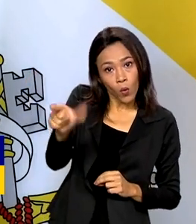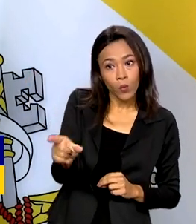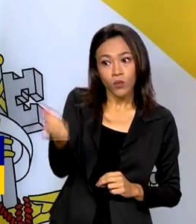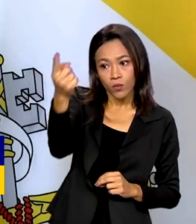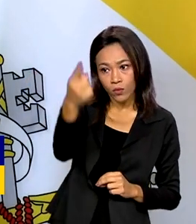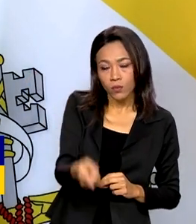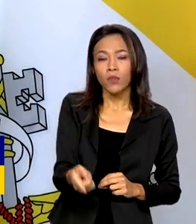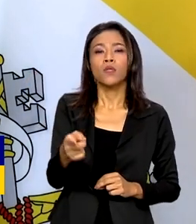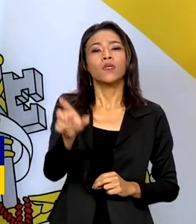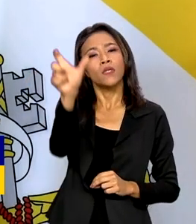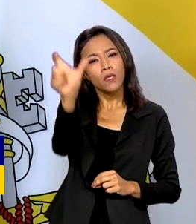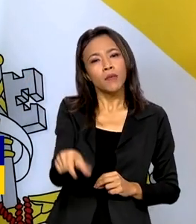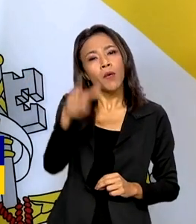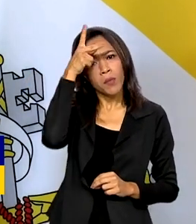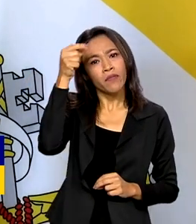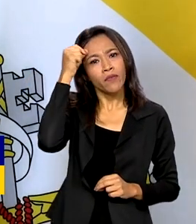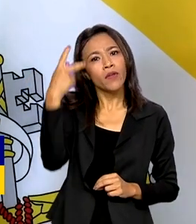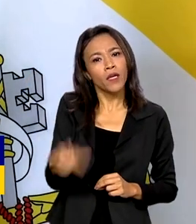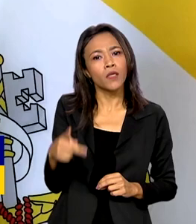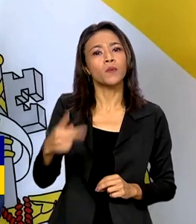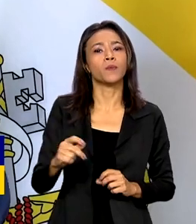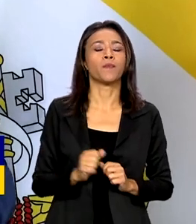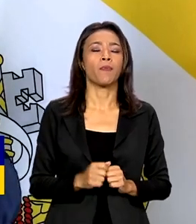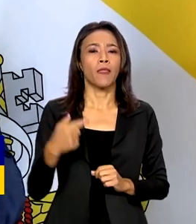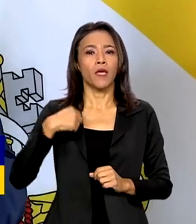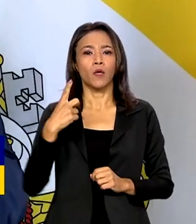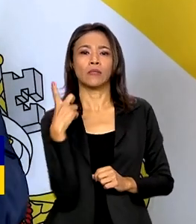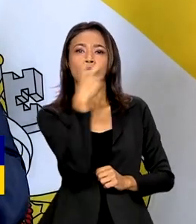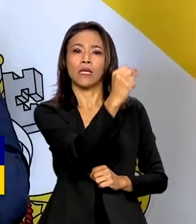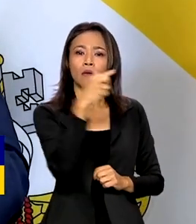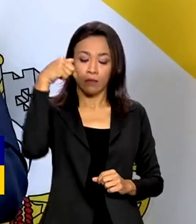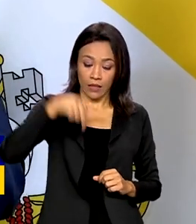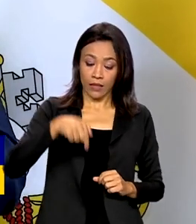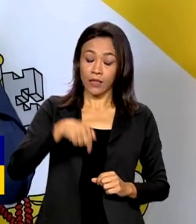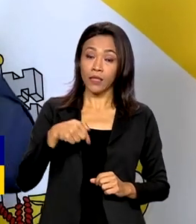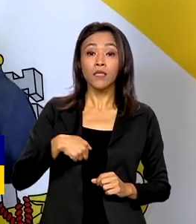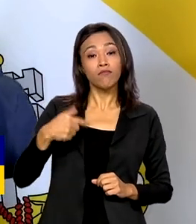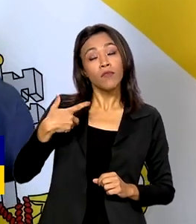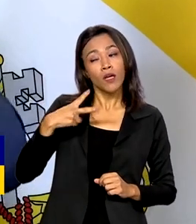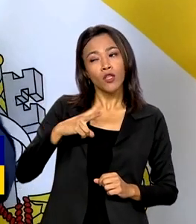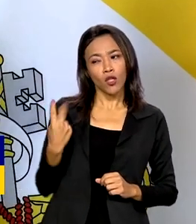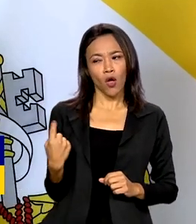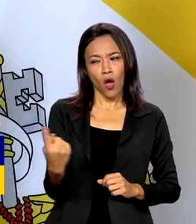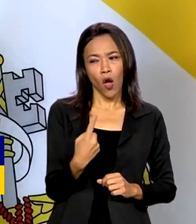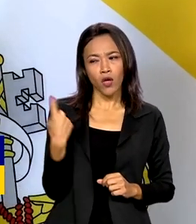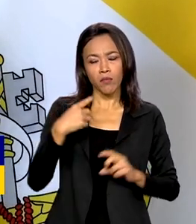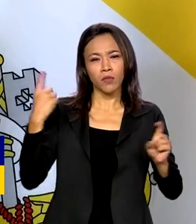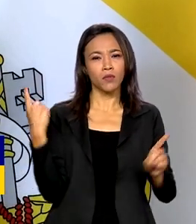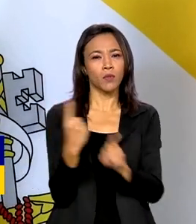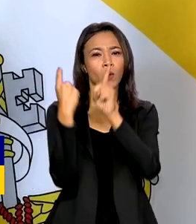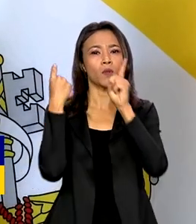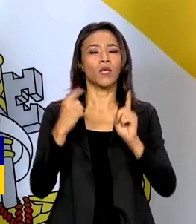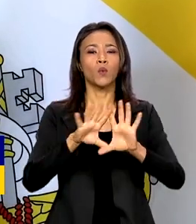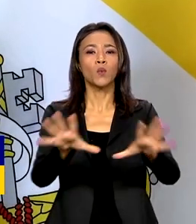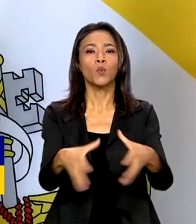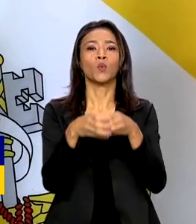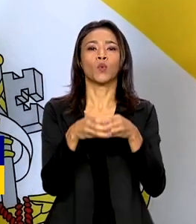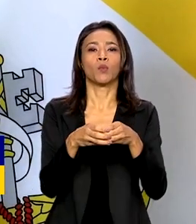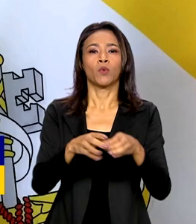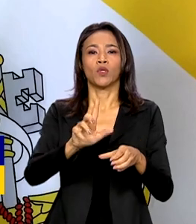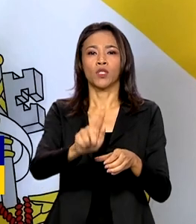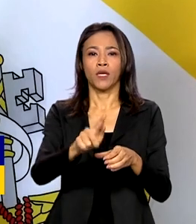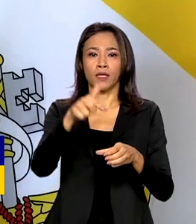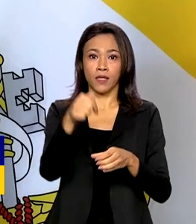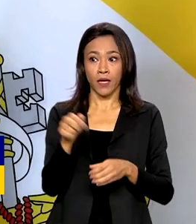também com o prefeito. E eu saio daqui convencido que nós vamos nos encontrar no G7, porque a Georgia